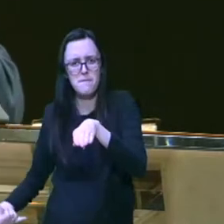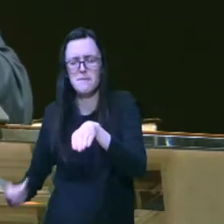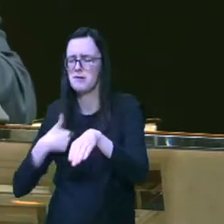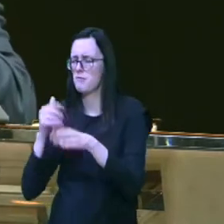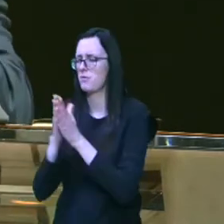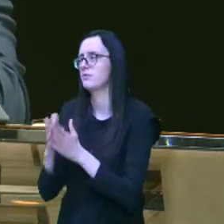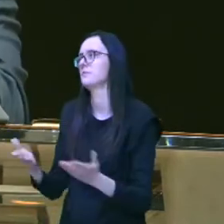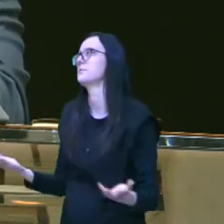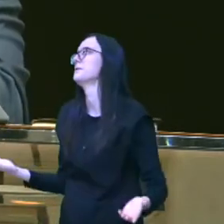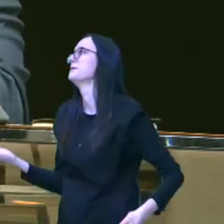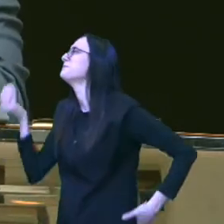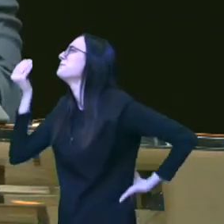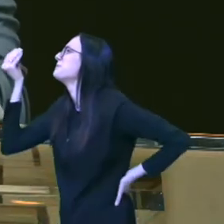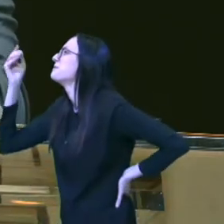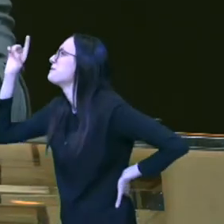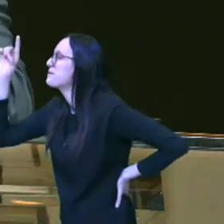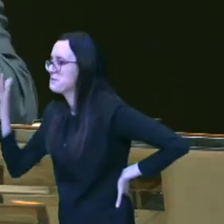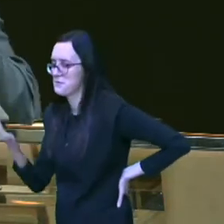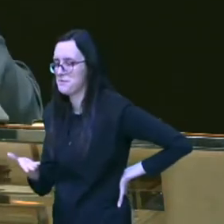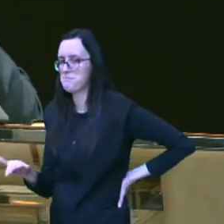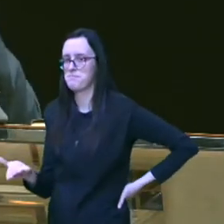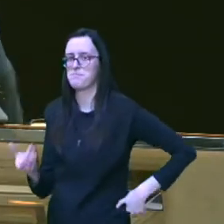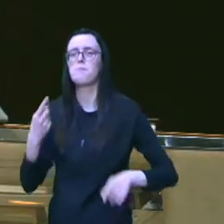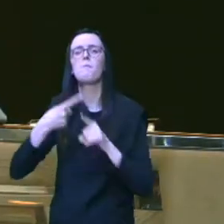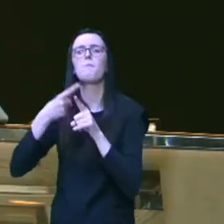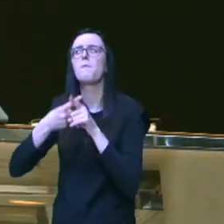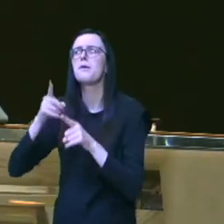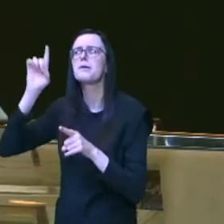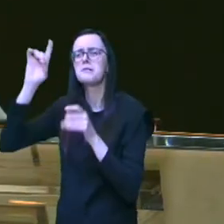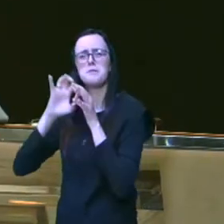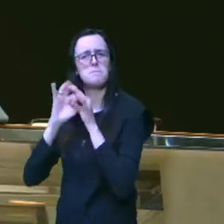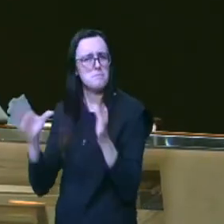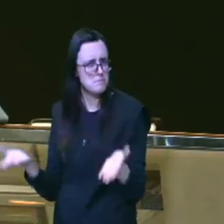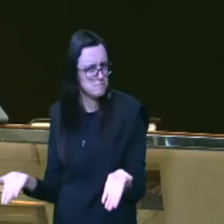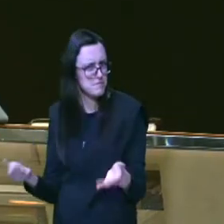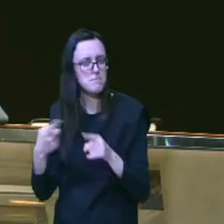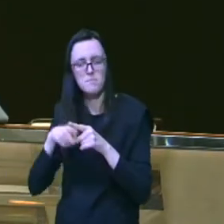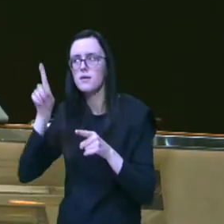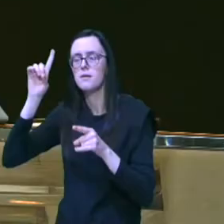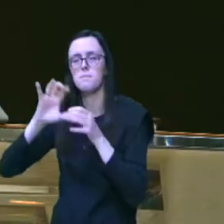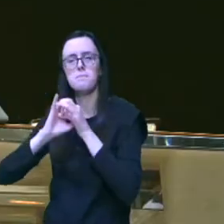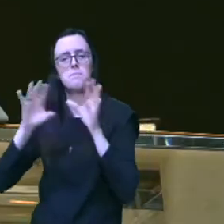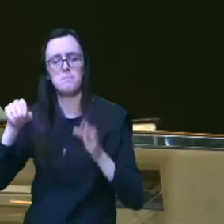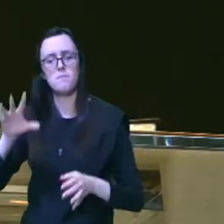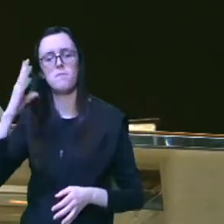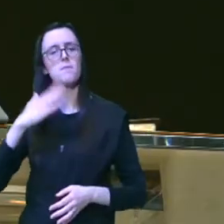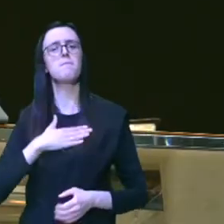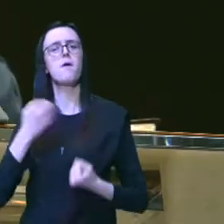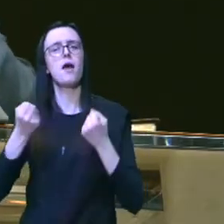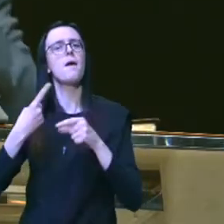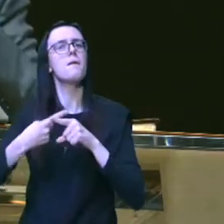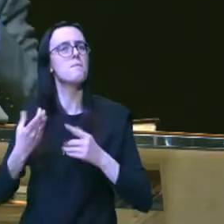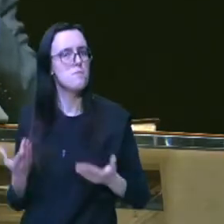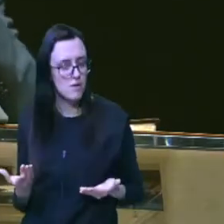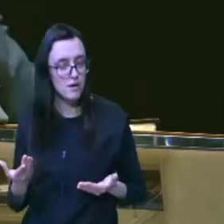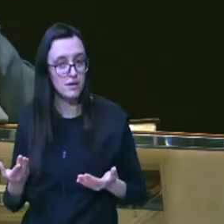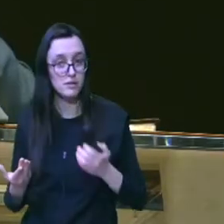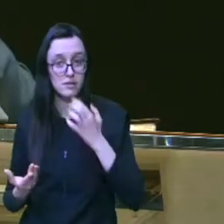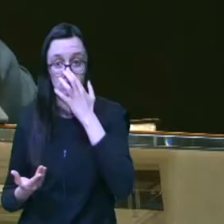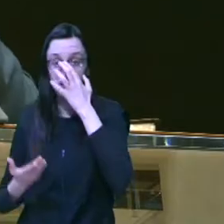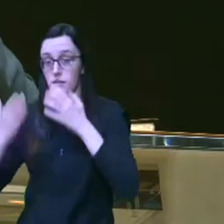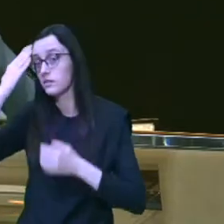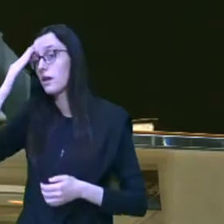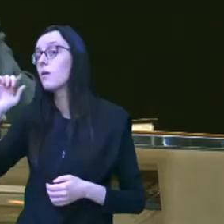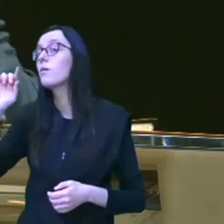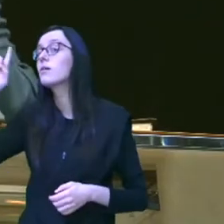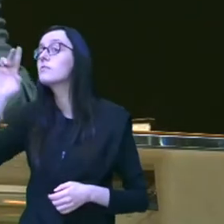eu falei Deus não é possível por que que o senhor permite que isso aconteça com o meu carro e sabe a resposta